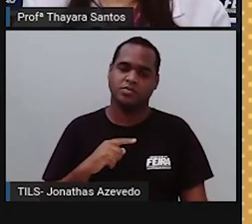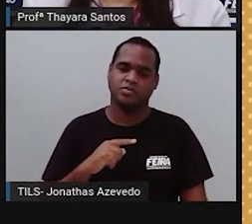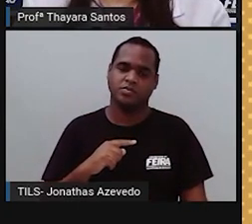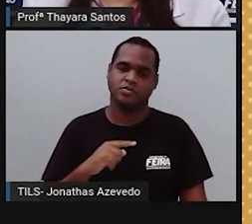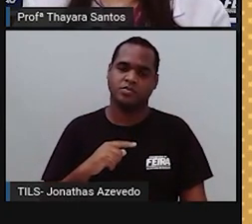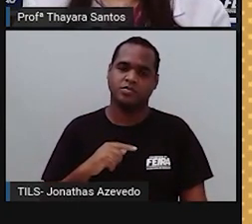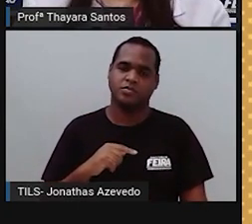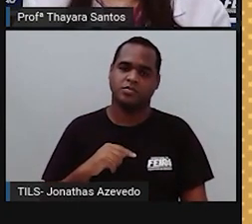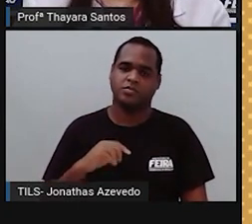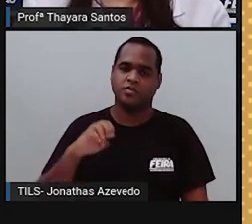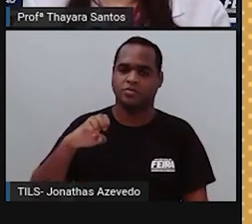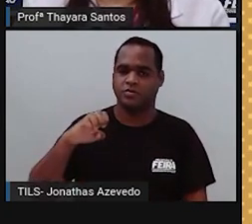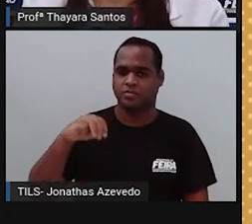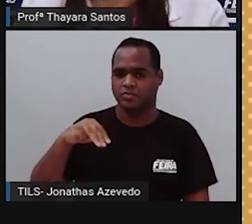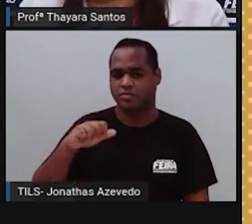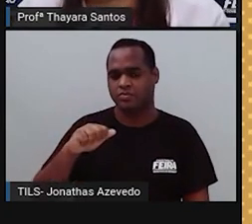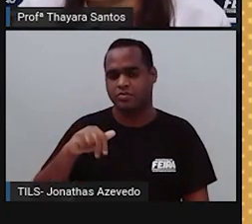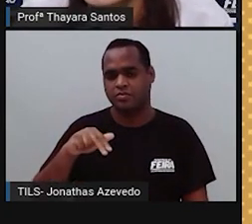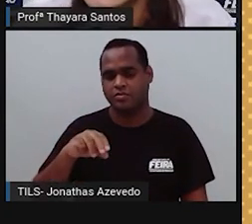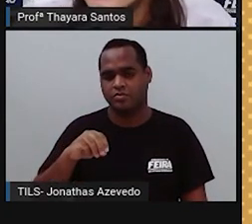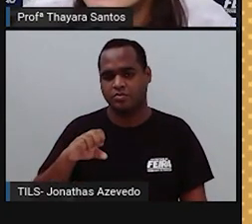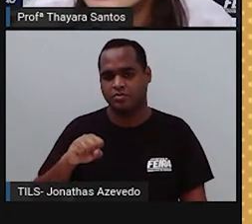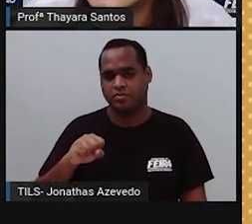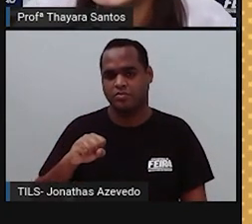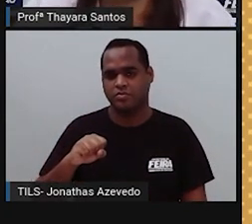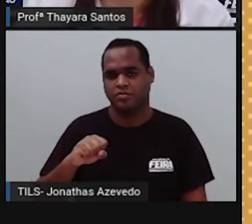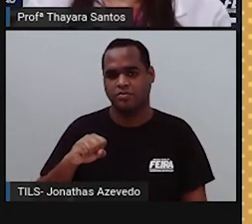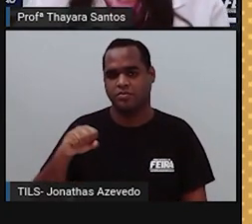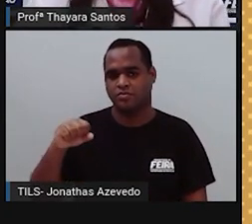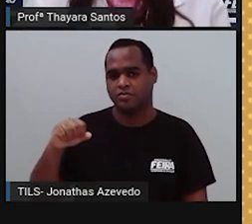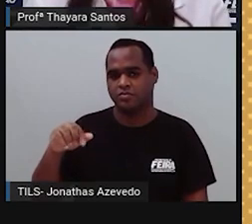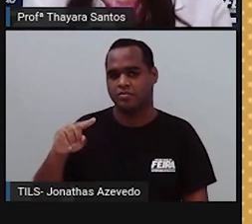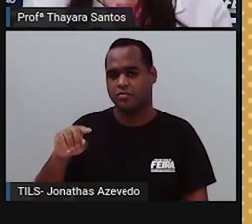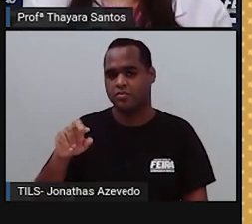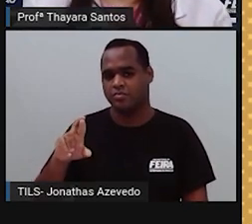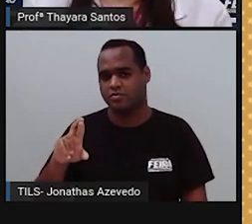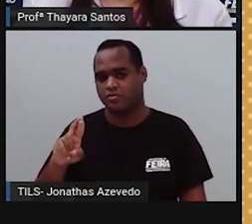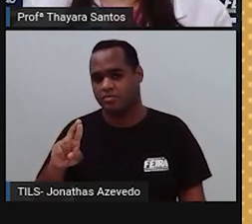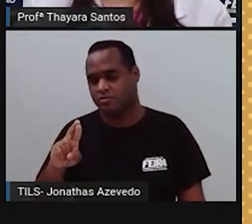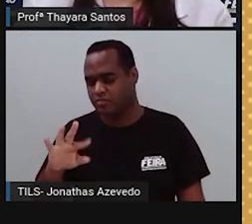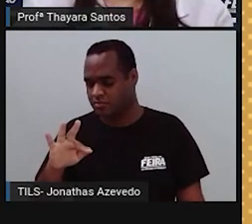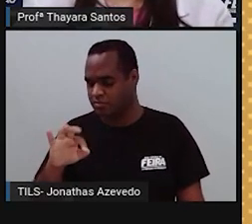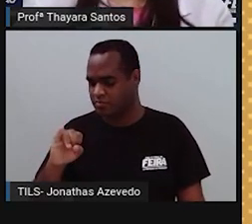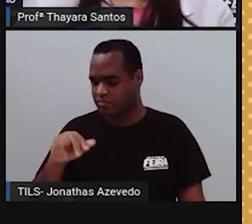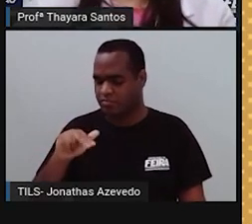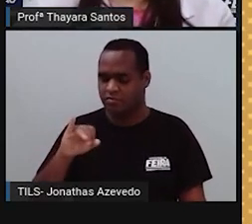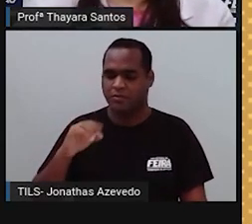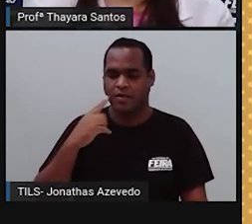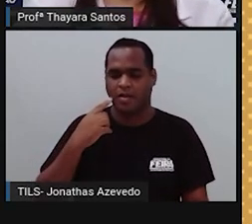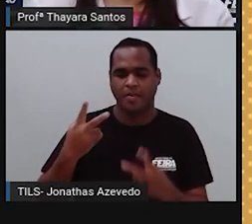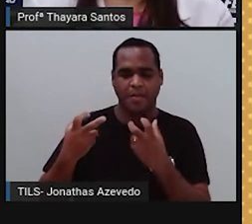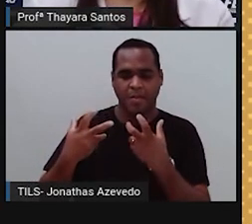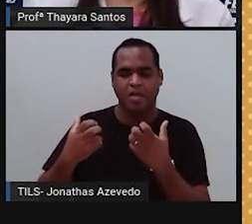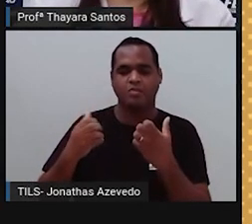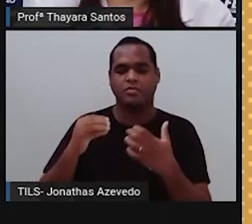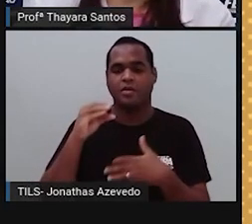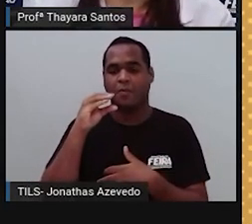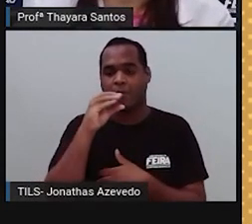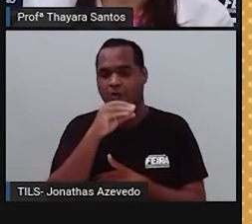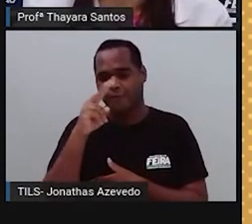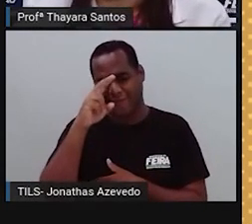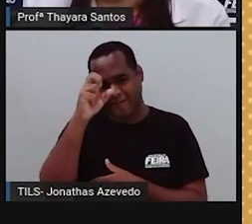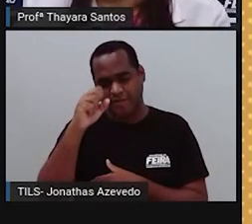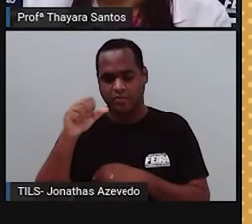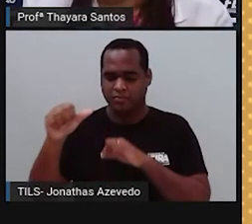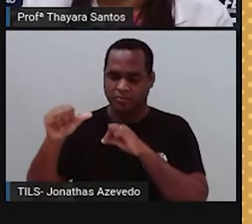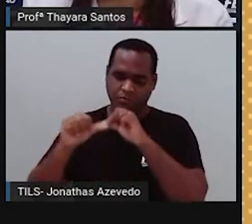mecanorreceptores que são chamados de corpúsculos de Ruffini, que eles são responsáveis pela percepção do calor, Variação de